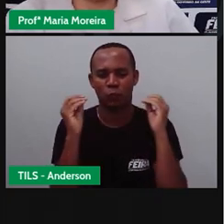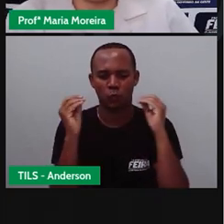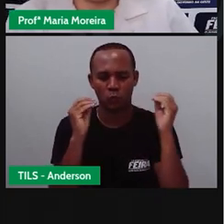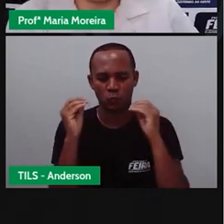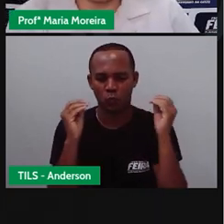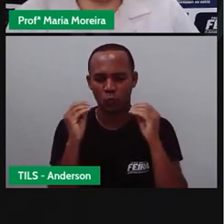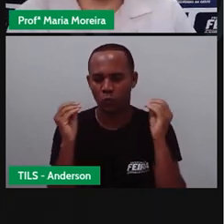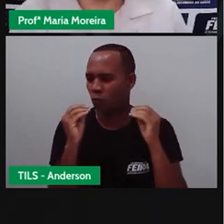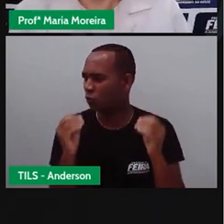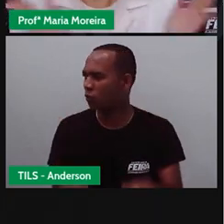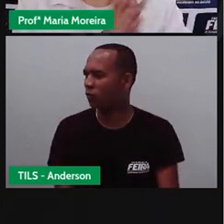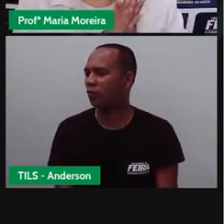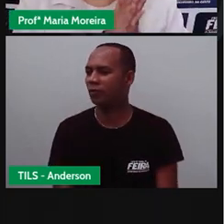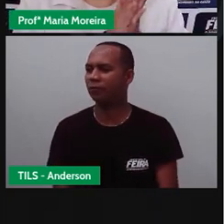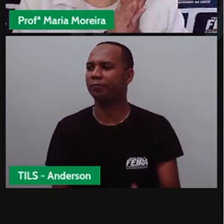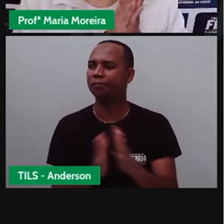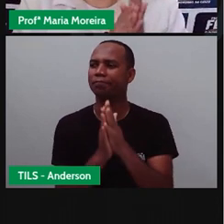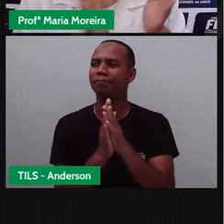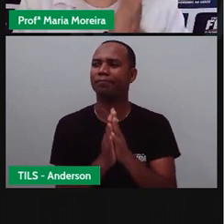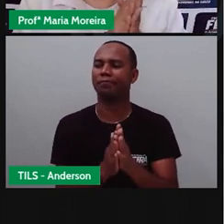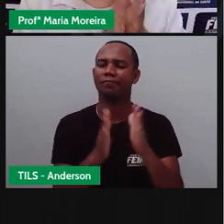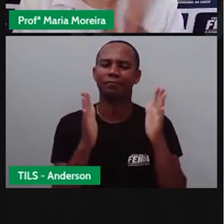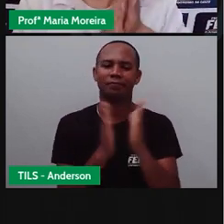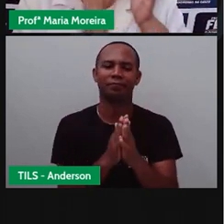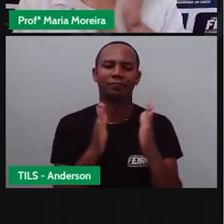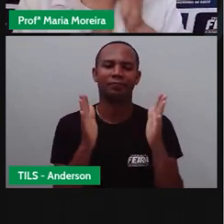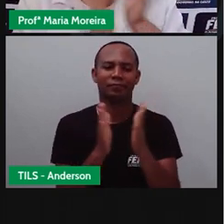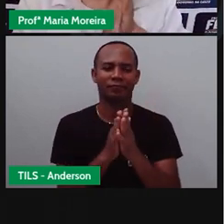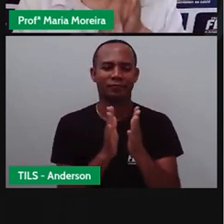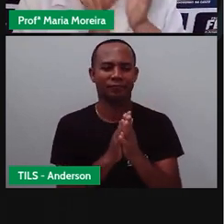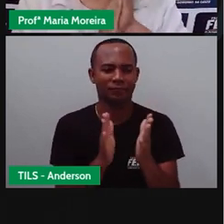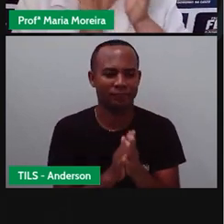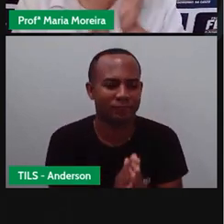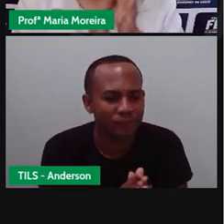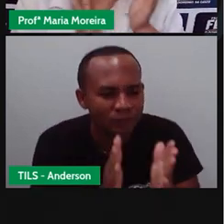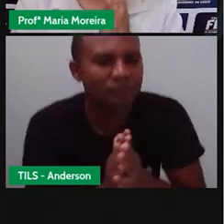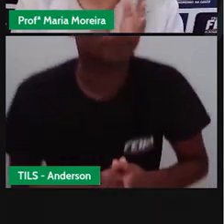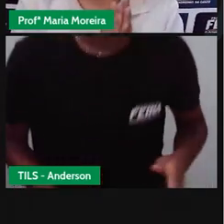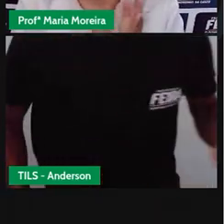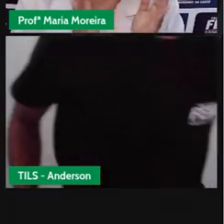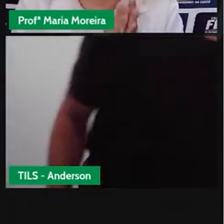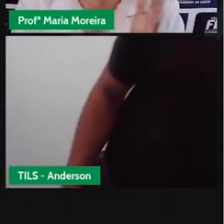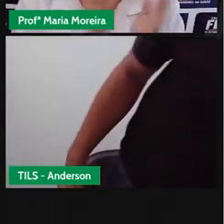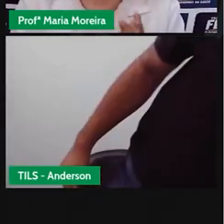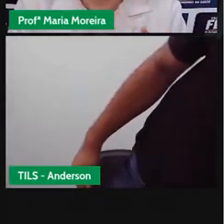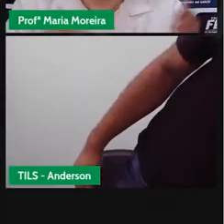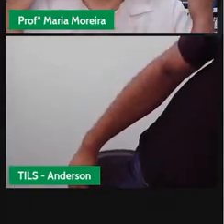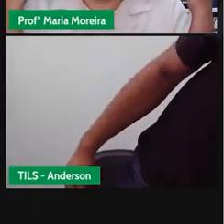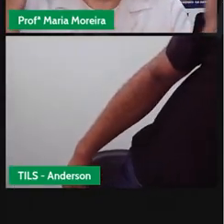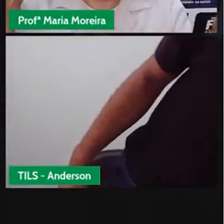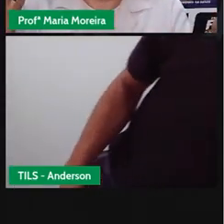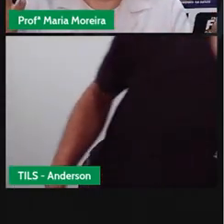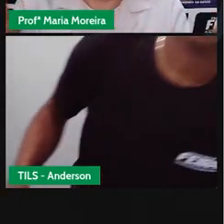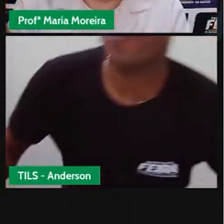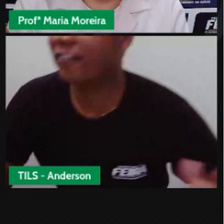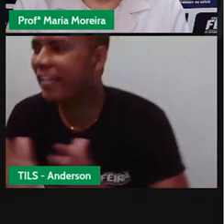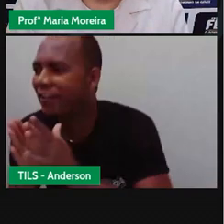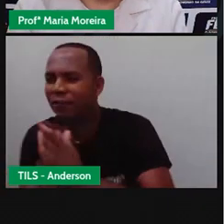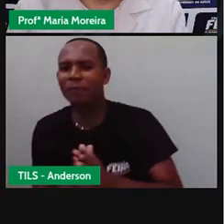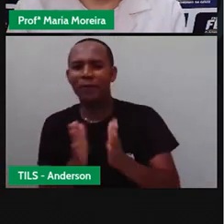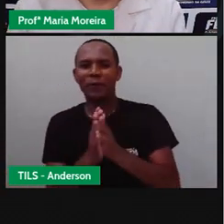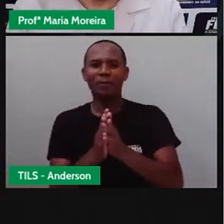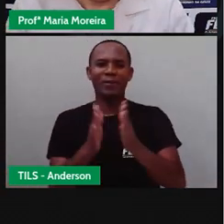nossas finalmentes. Lavar uma mão, lavar outra. Lavar uma mão, lavem as